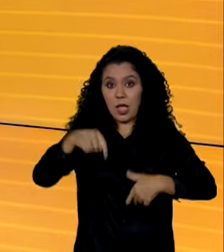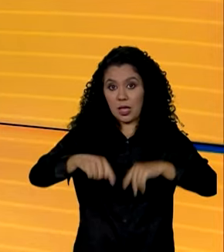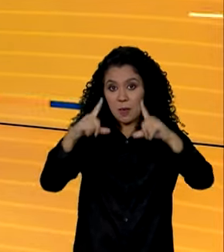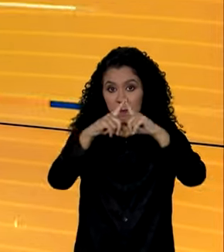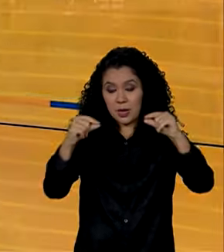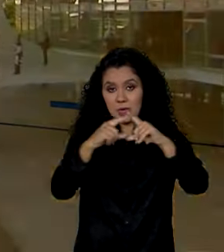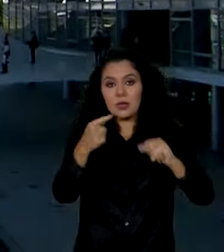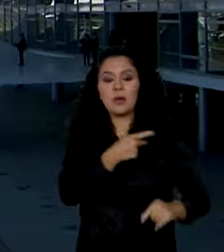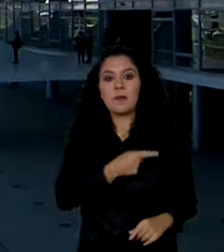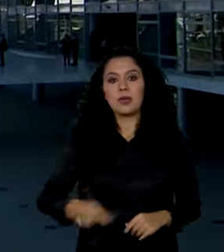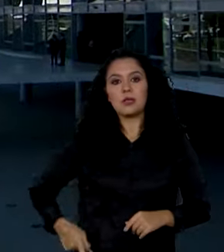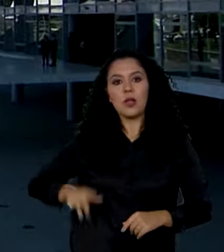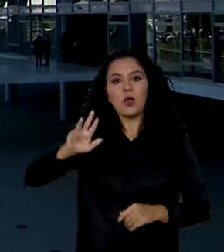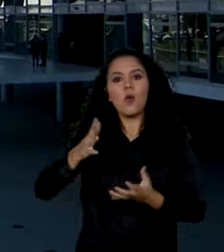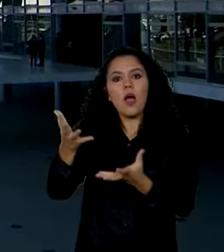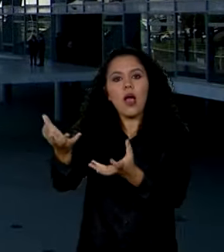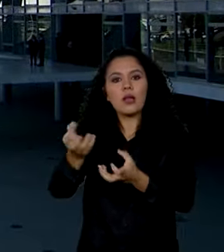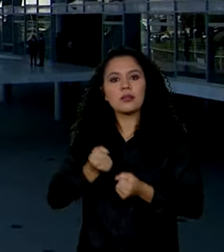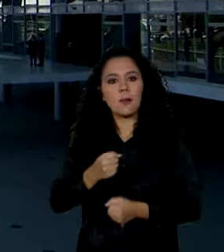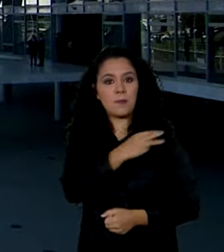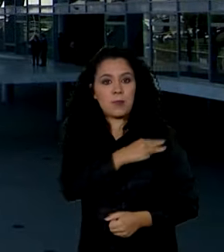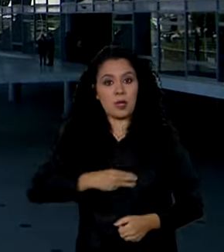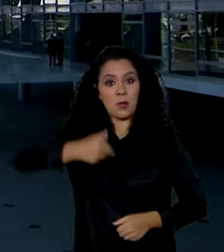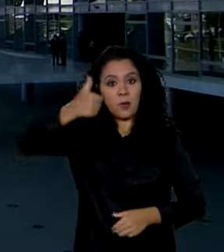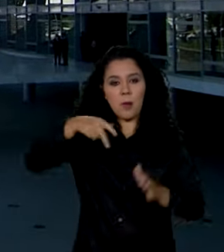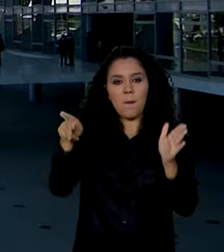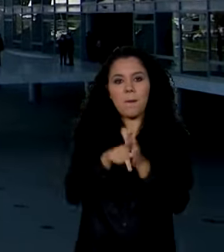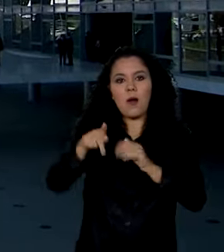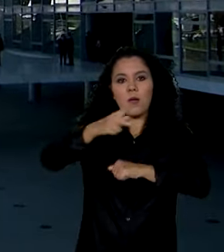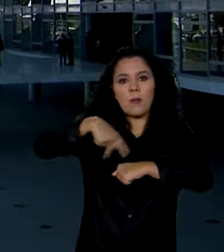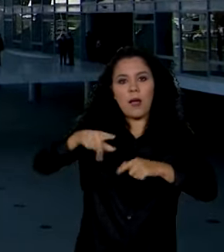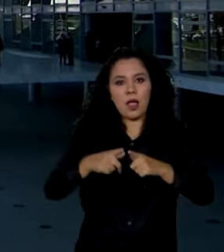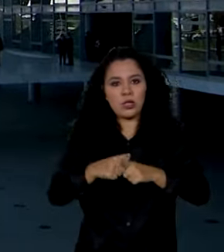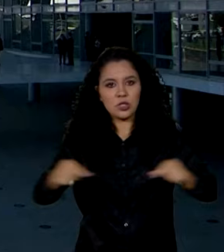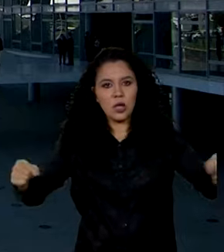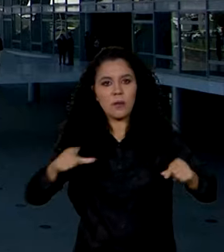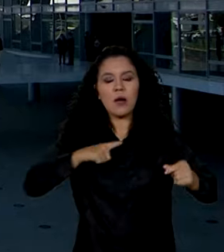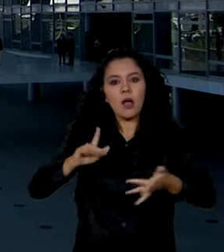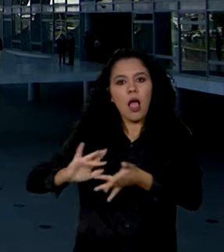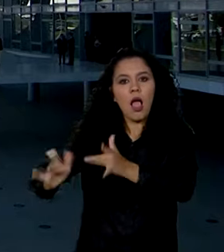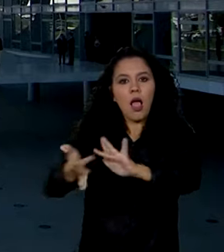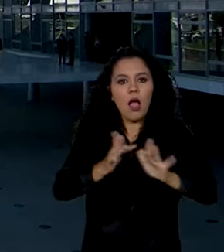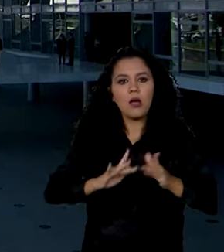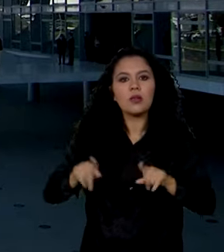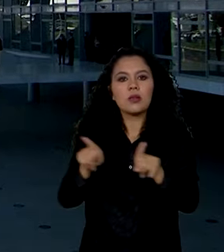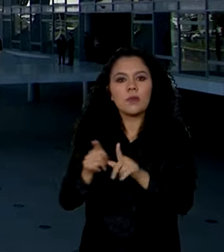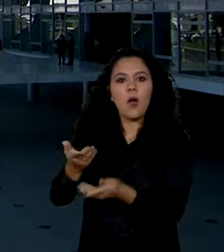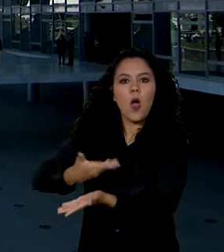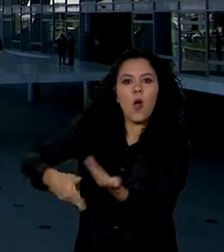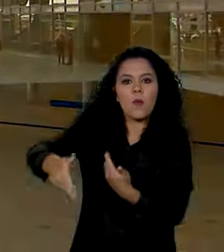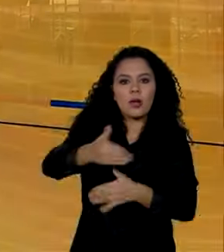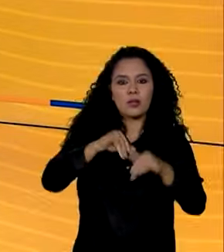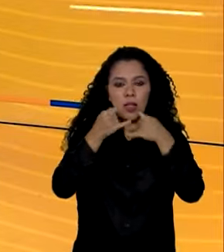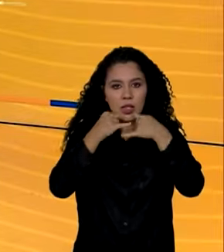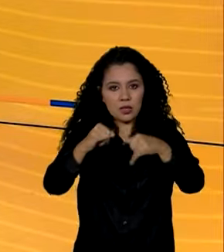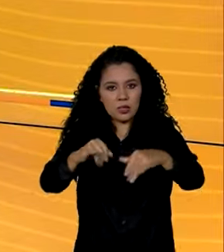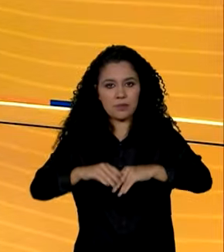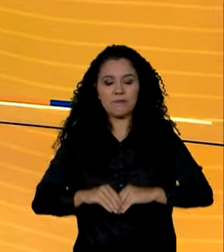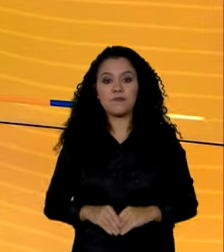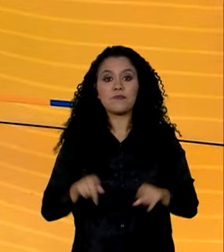presidente Lula recebe hoje o primeiro-ministro do Japão, estreitando laços comerciais e de cooperação energética.